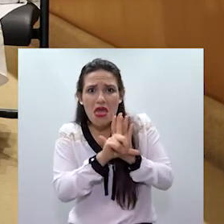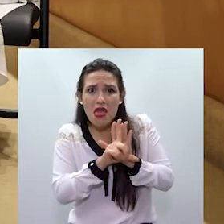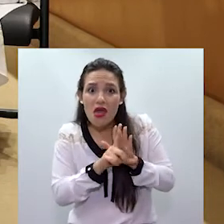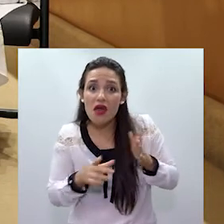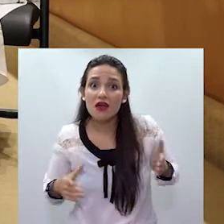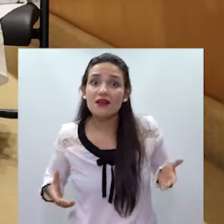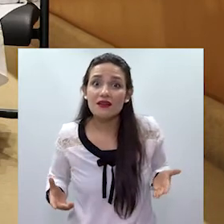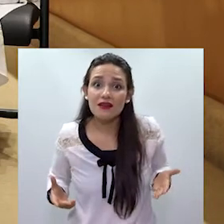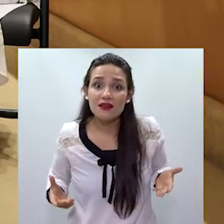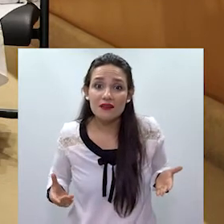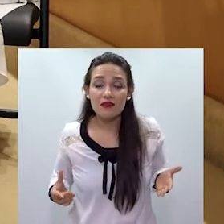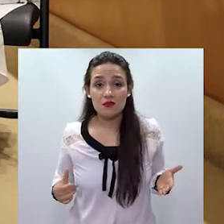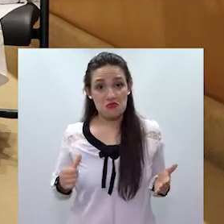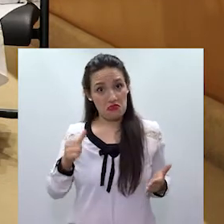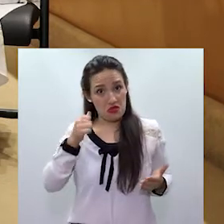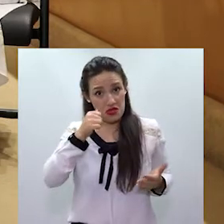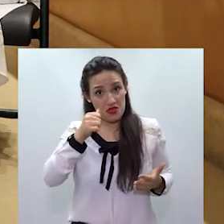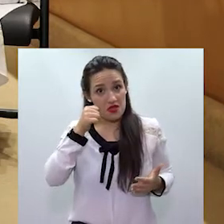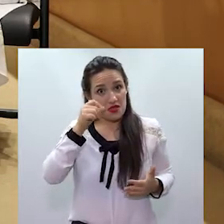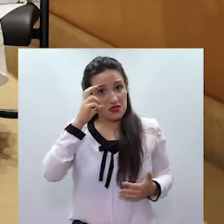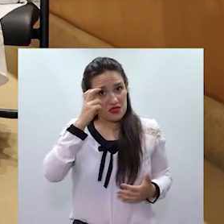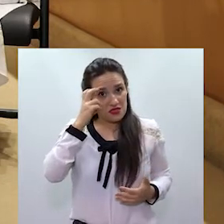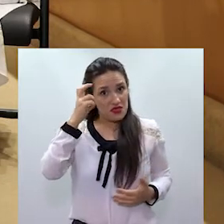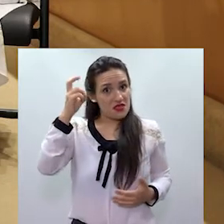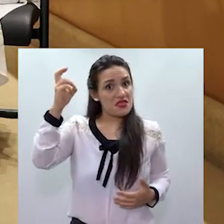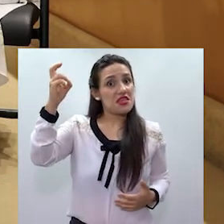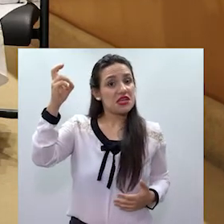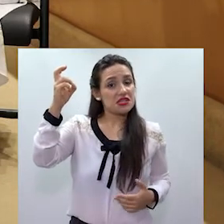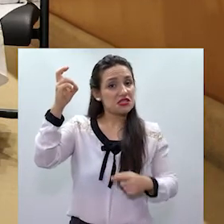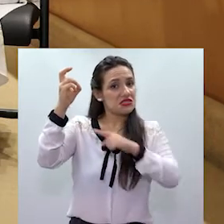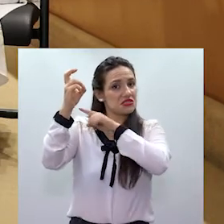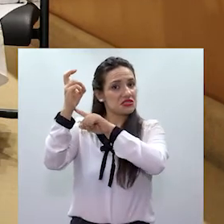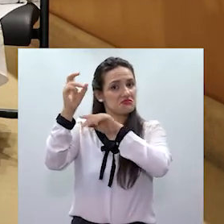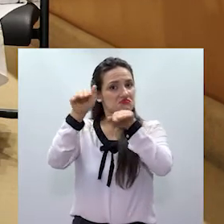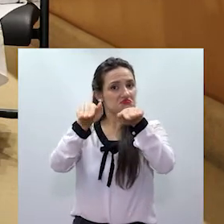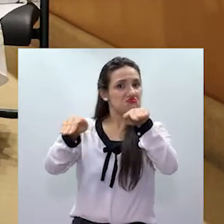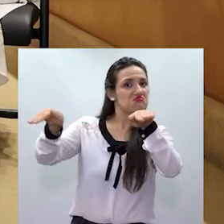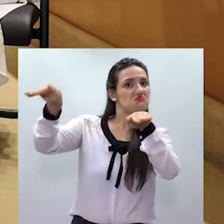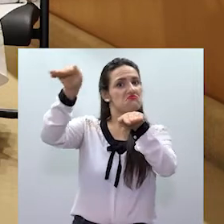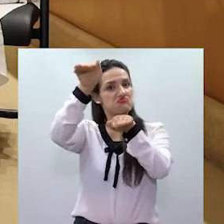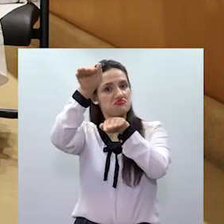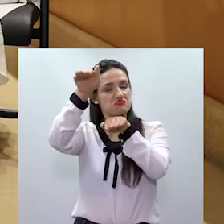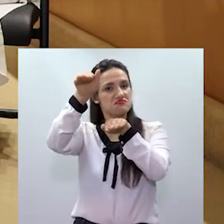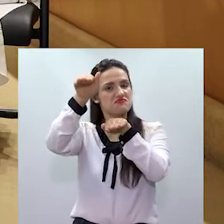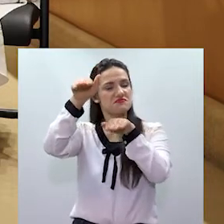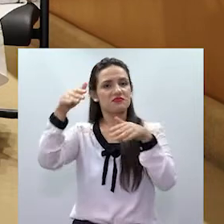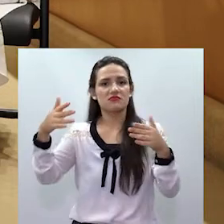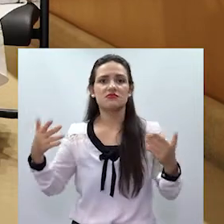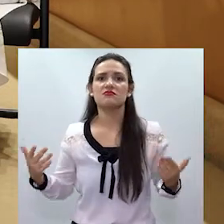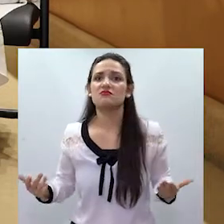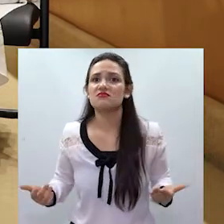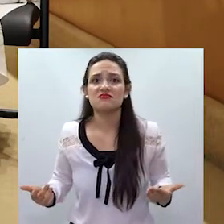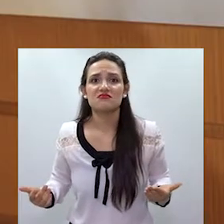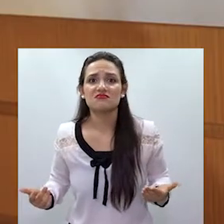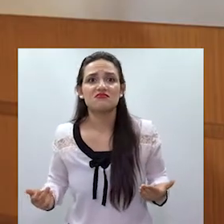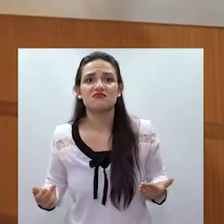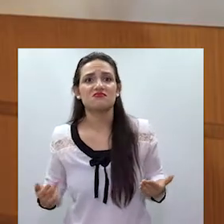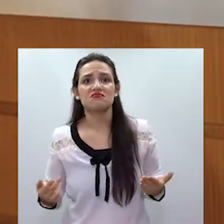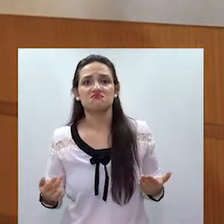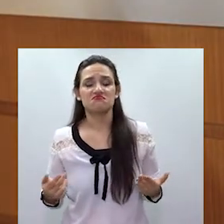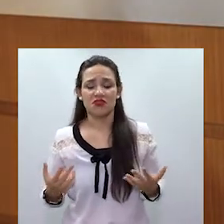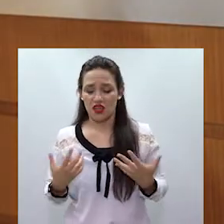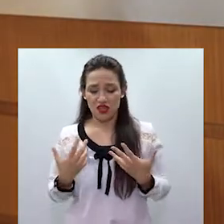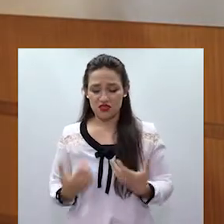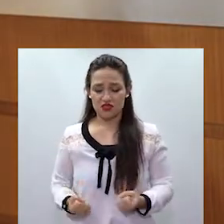E mesmo ela sendo uma pessoa com uma escolaridade um pouco maior, não obstou, não